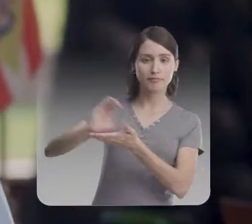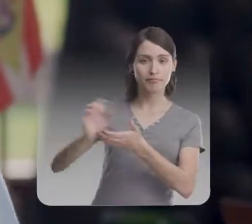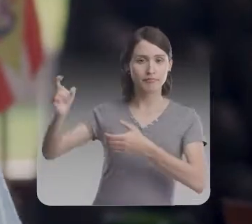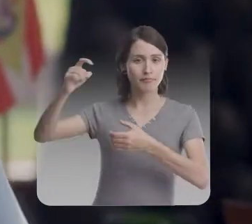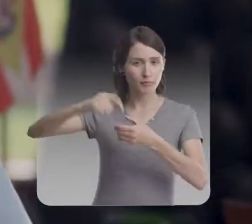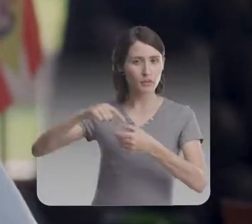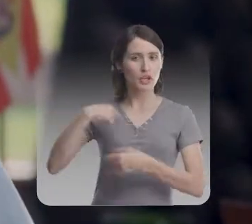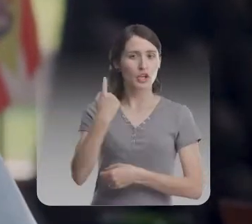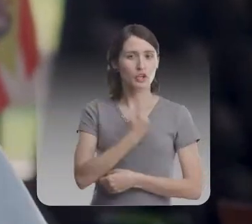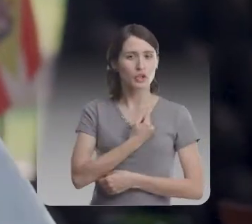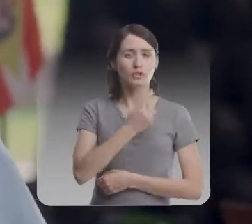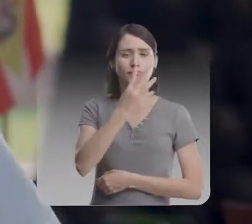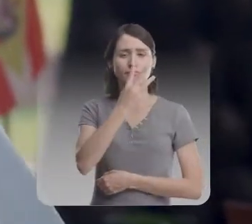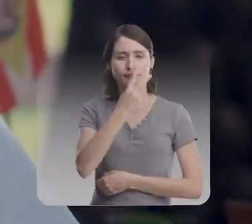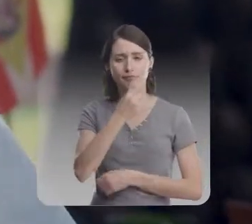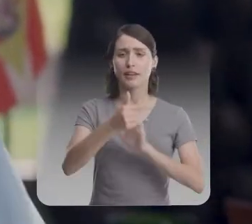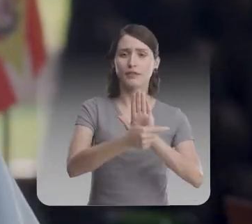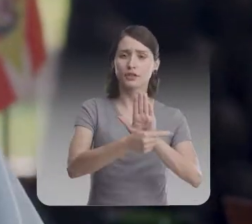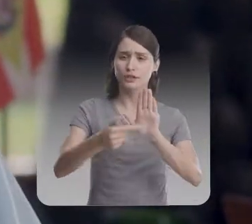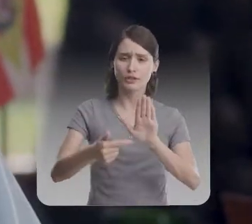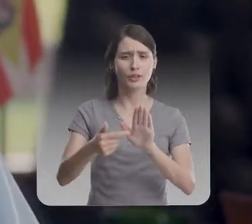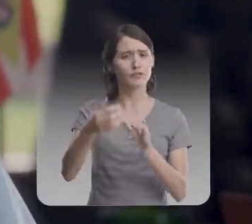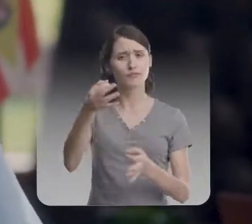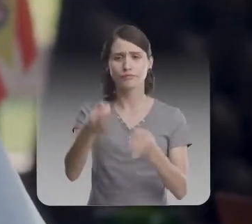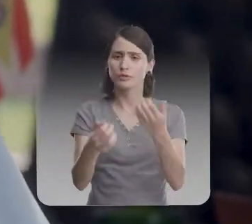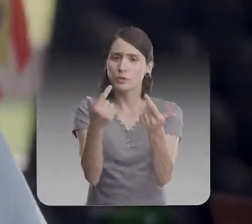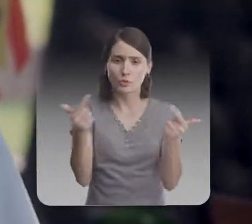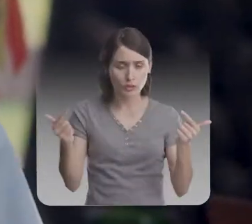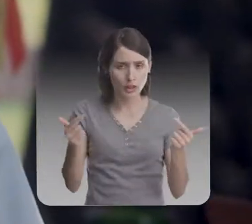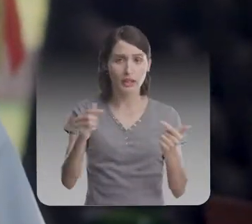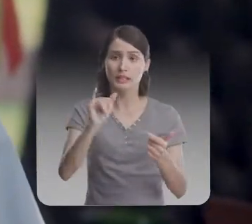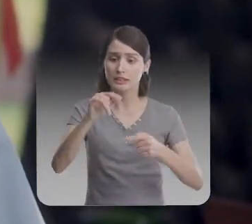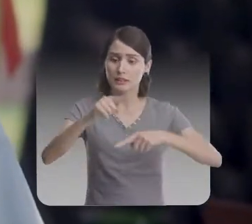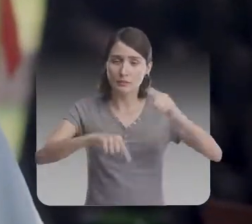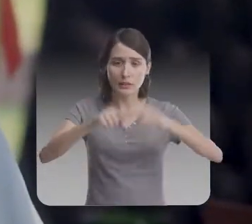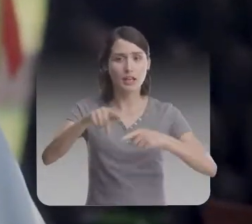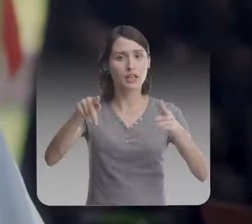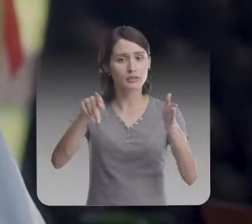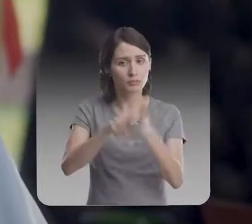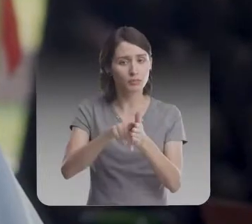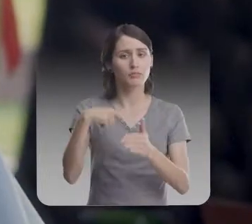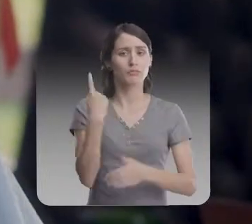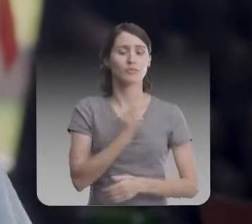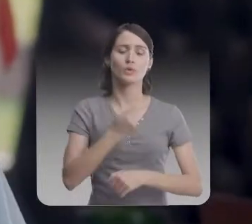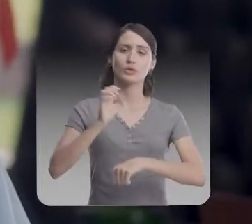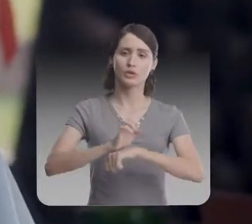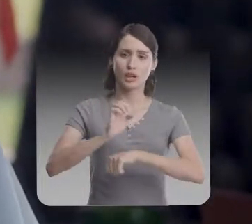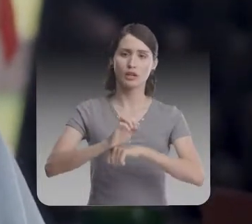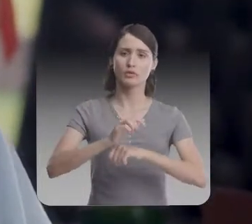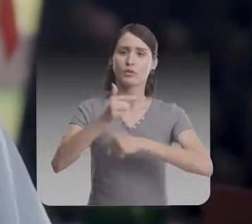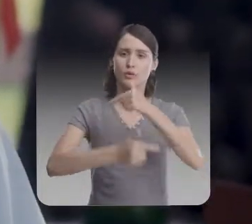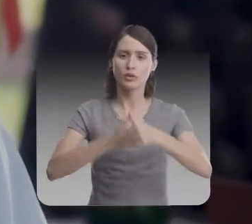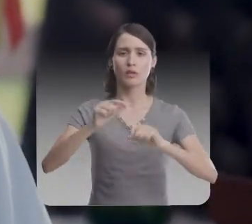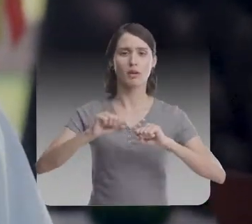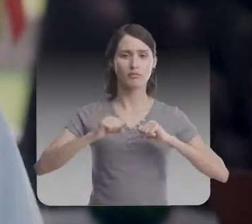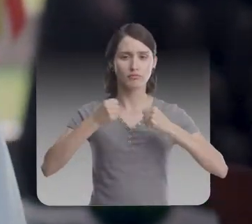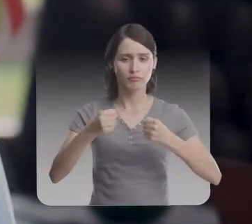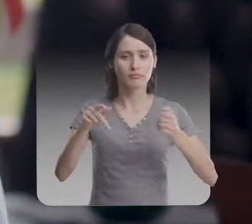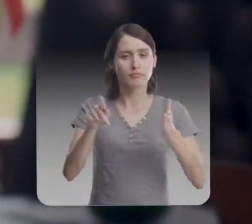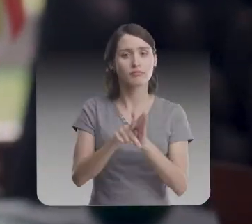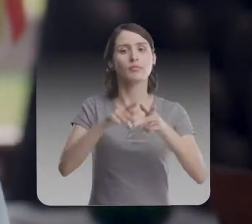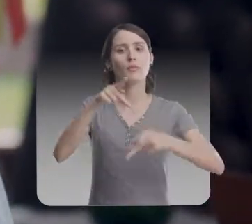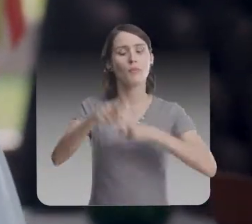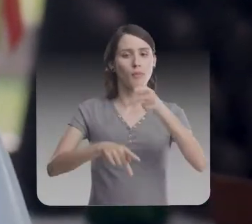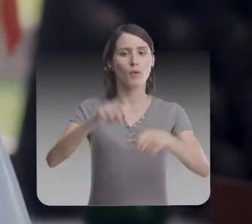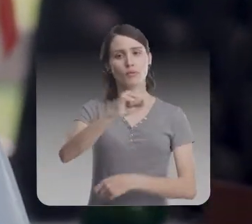cá, nós somos o número 22 da fila. Isso não é justo. Se os recursos foram gerados aqui, com o trabalho e o